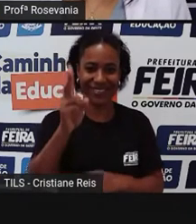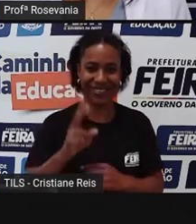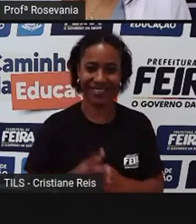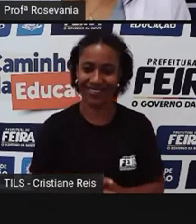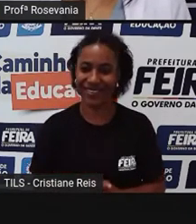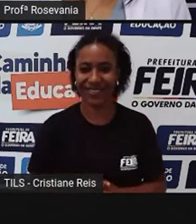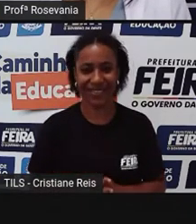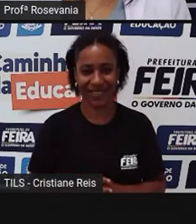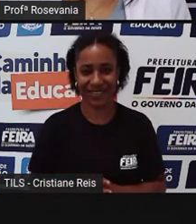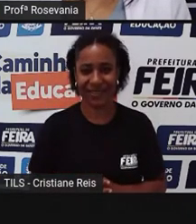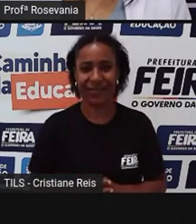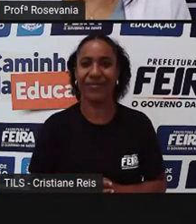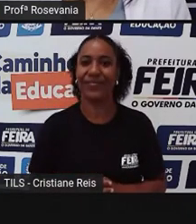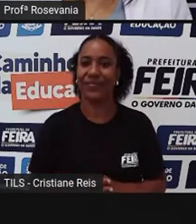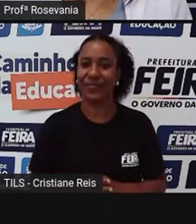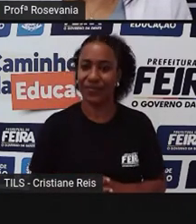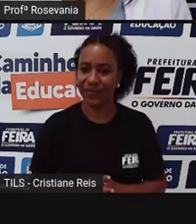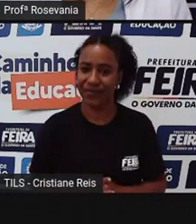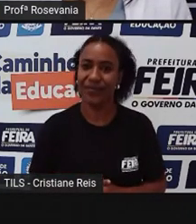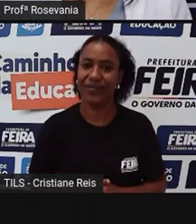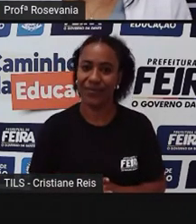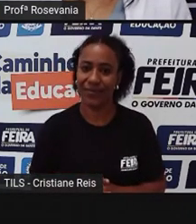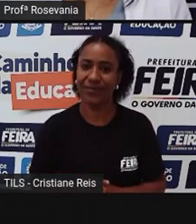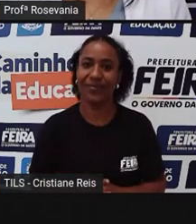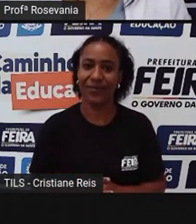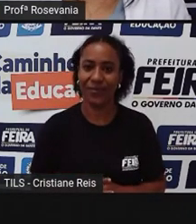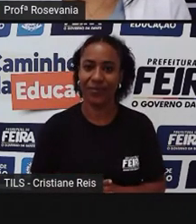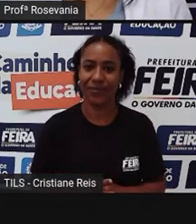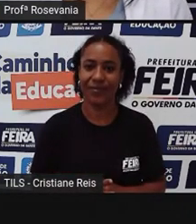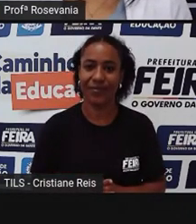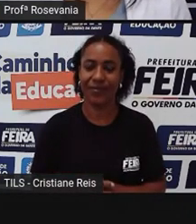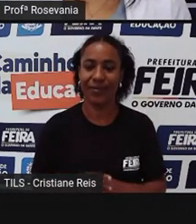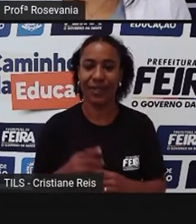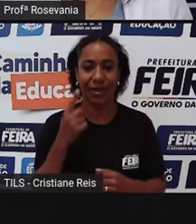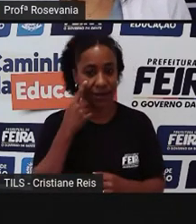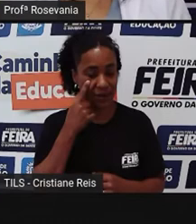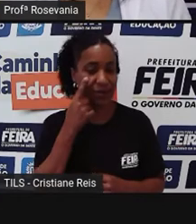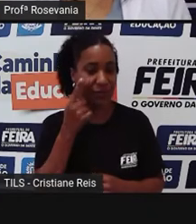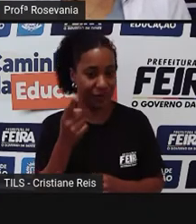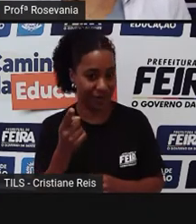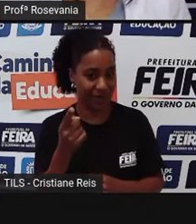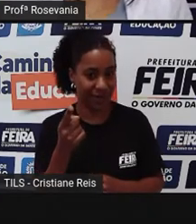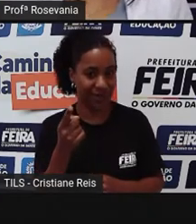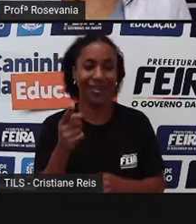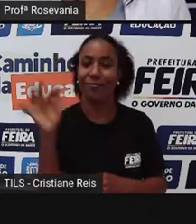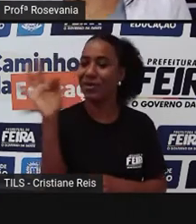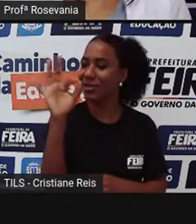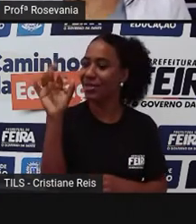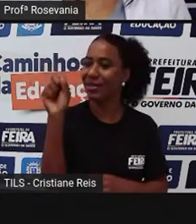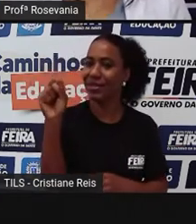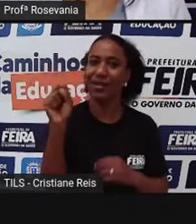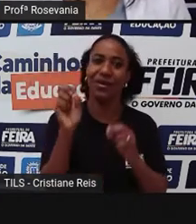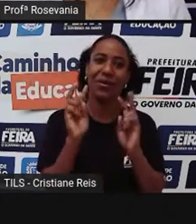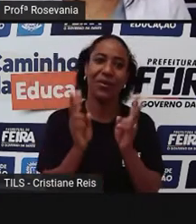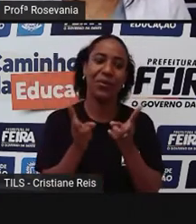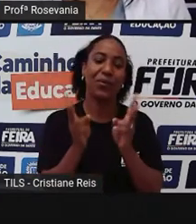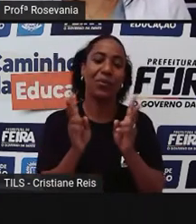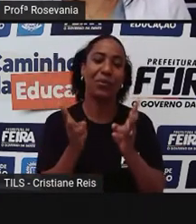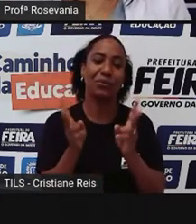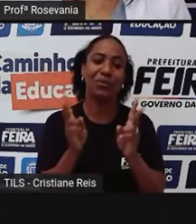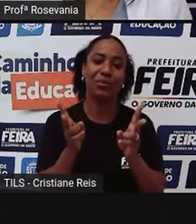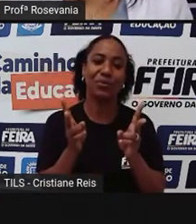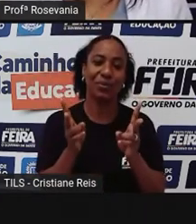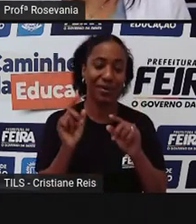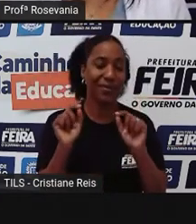Bom, aqui, como eu falei para vocês, outra coisa que se manteve nas paisagens de Feira de Santana, né, na geografia do nosso